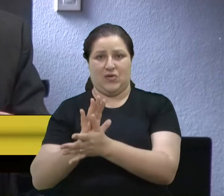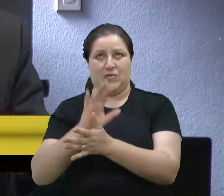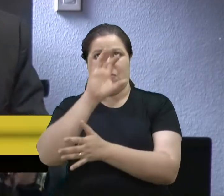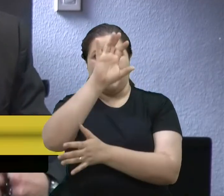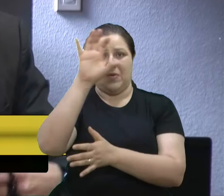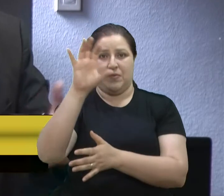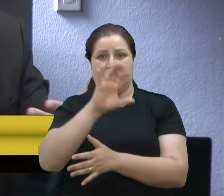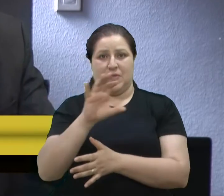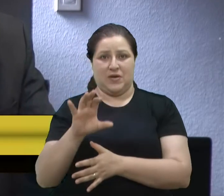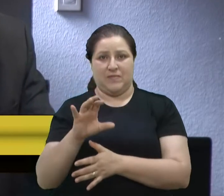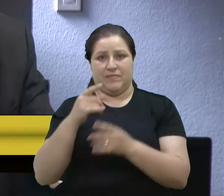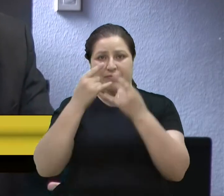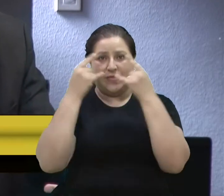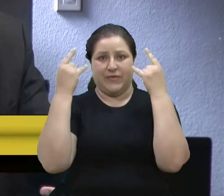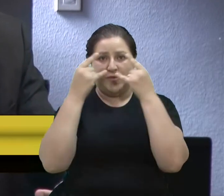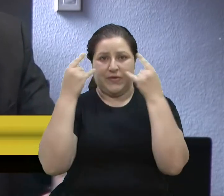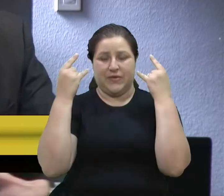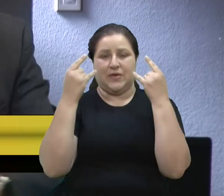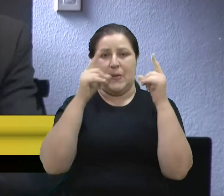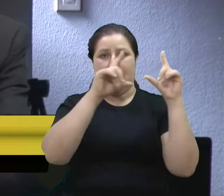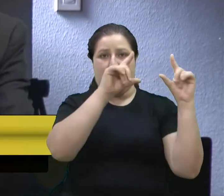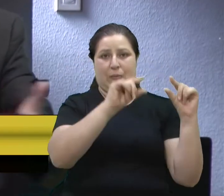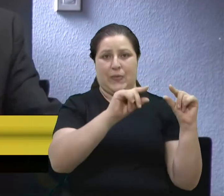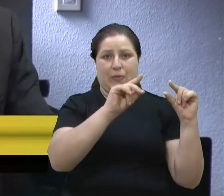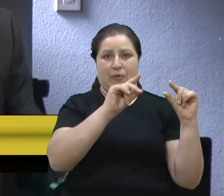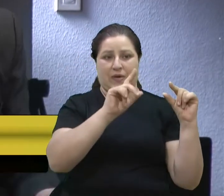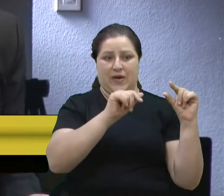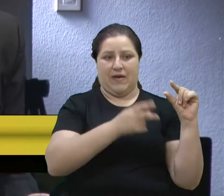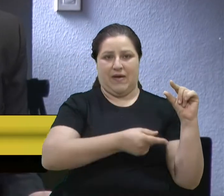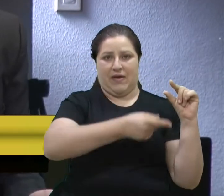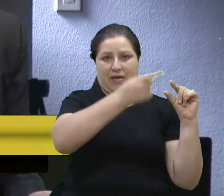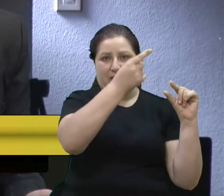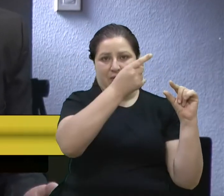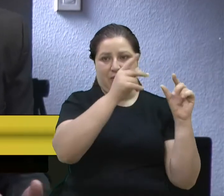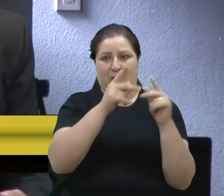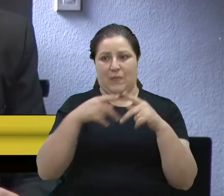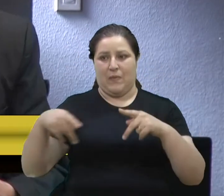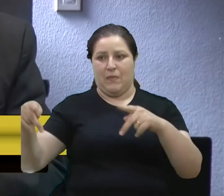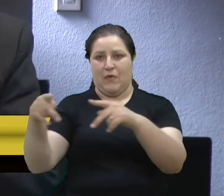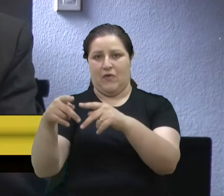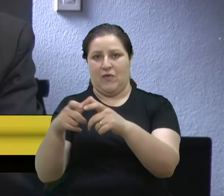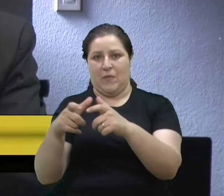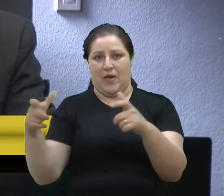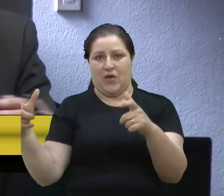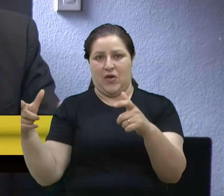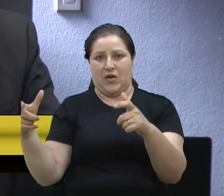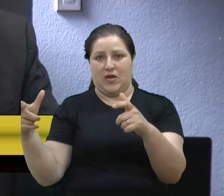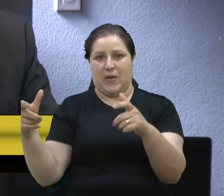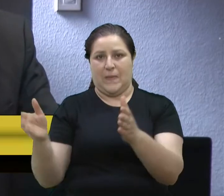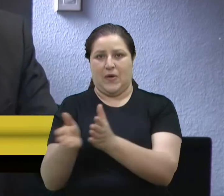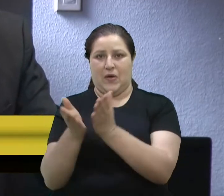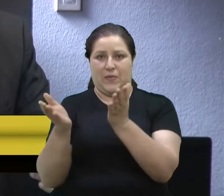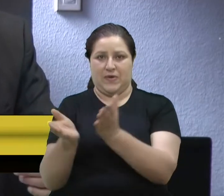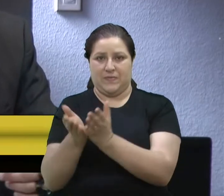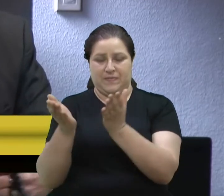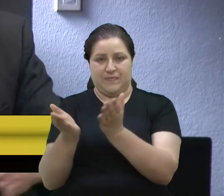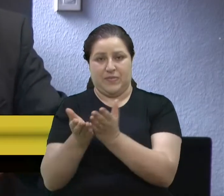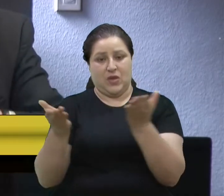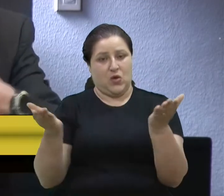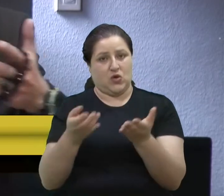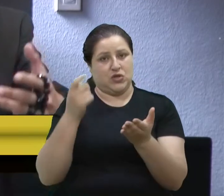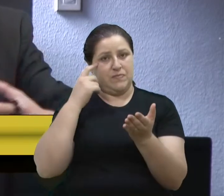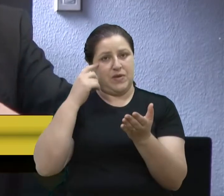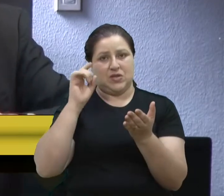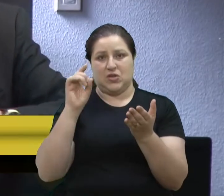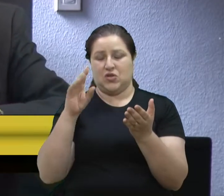minoria, falta distribuição de renda na demais população. Então, só se quer desmatar. Hoje você vê